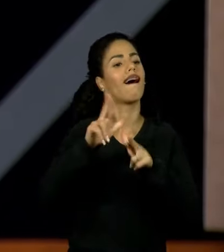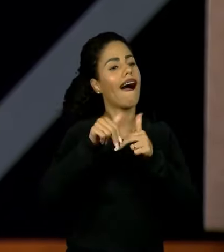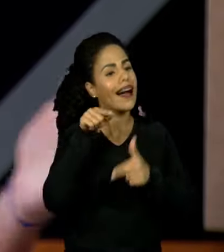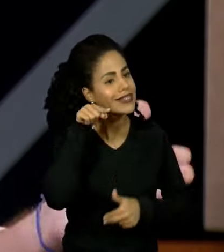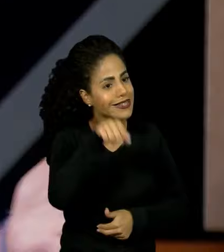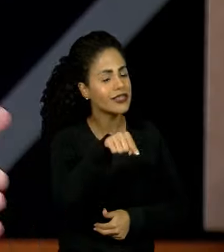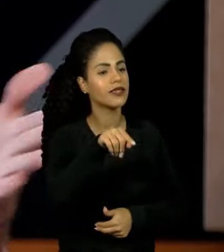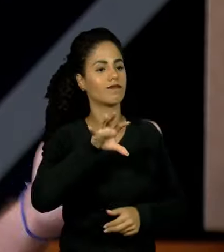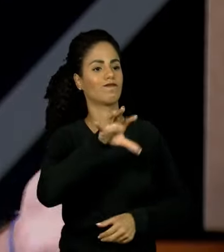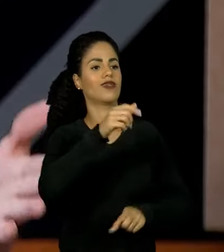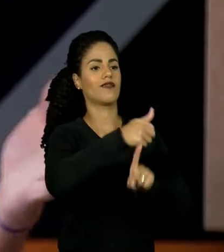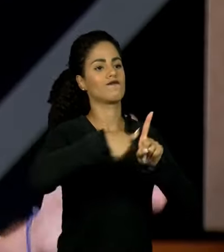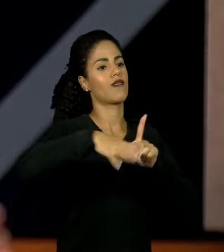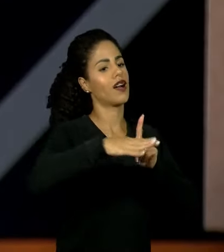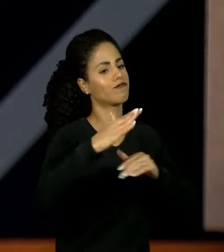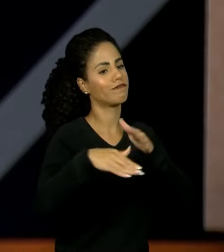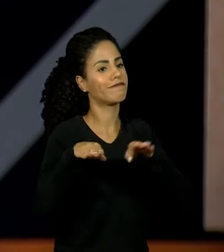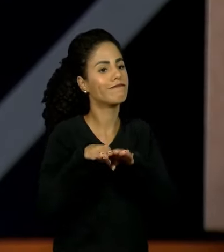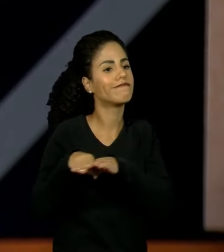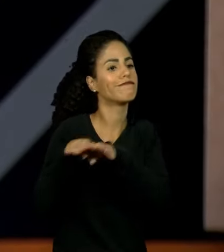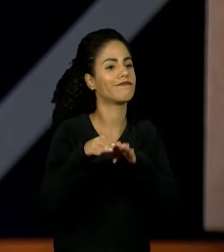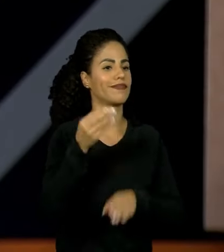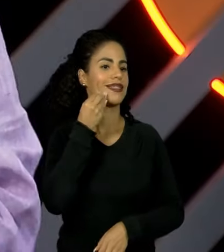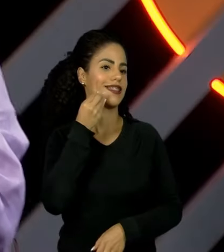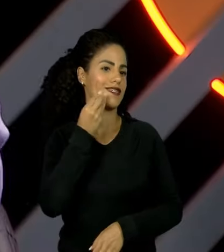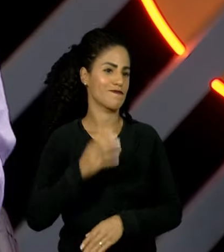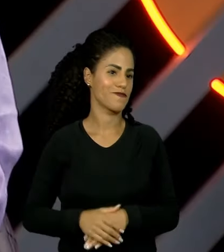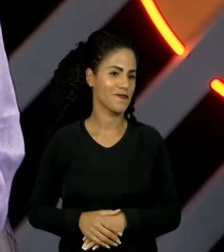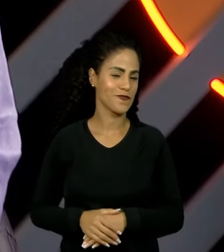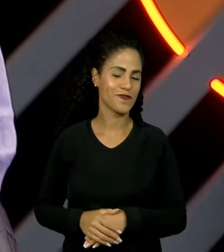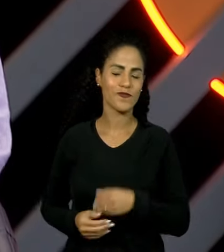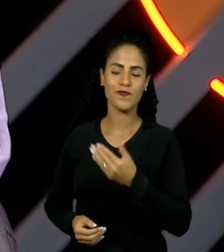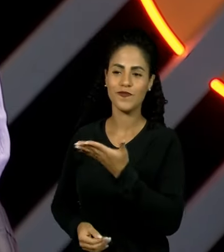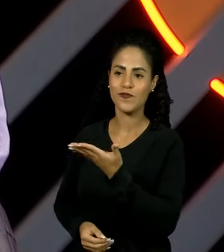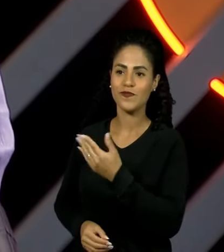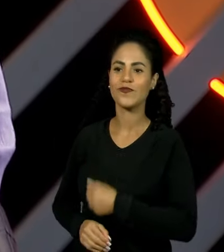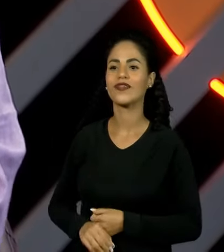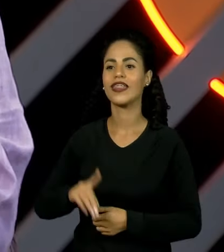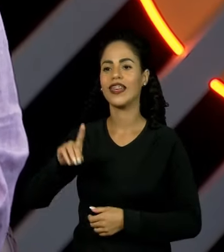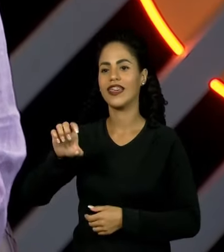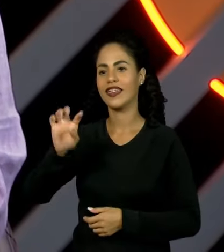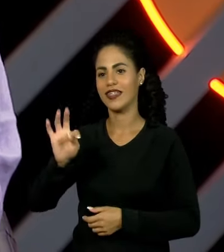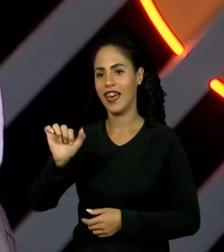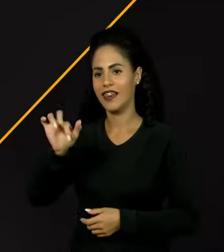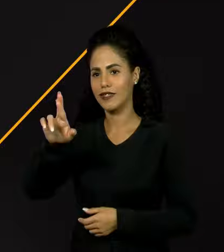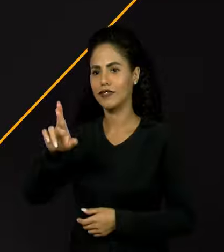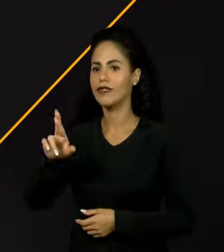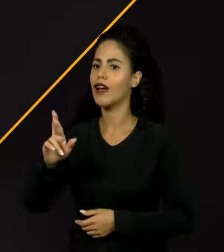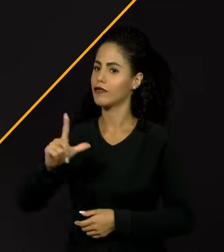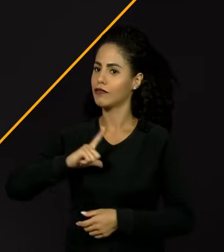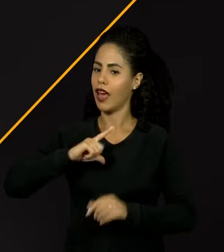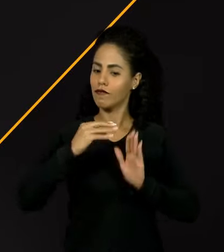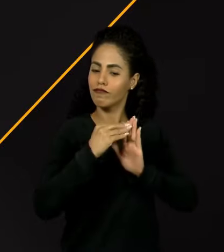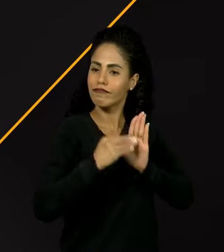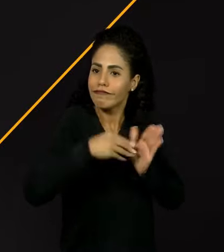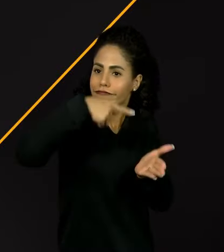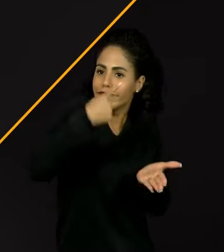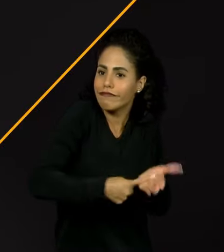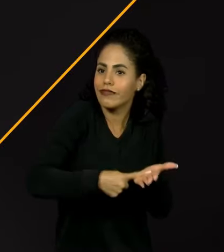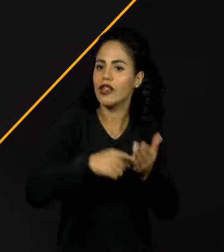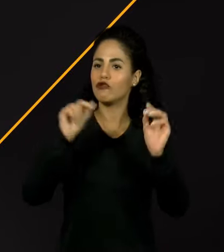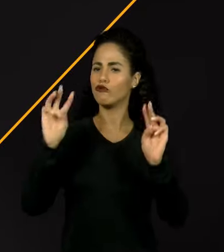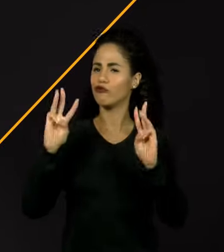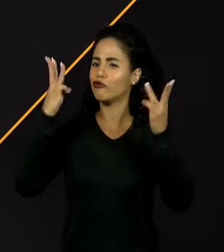a sociedade um pouco mais justa, pouco mais igualitária, né? Dexter, você tem uma agenda cheia, shows,